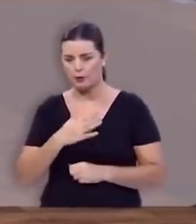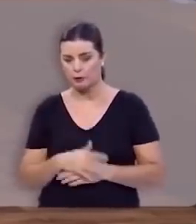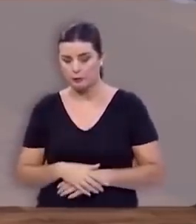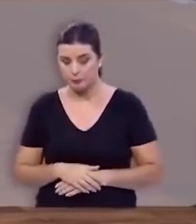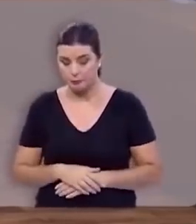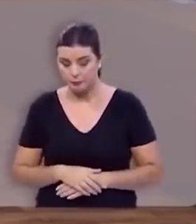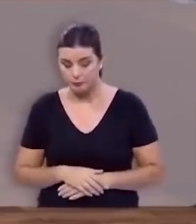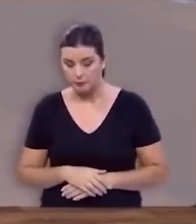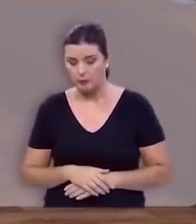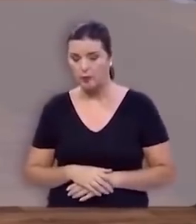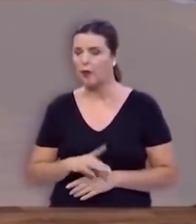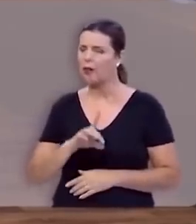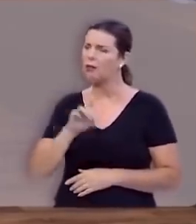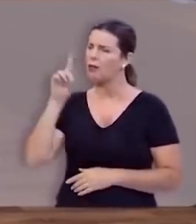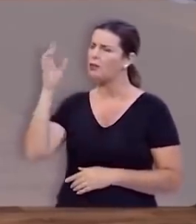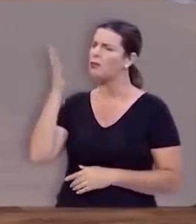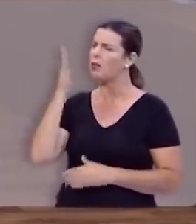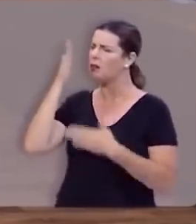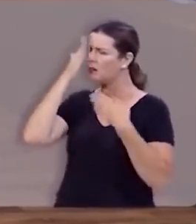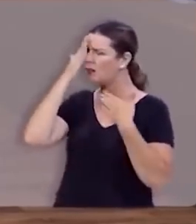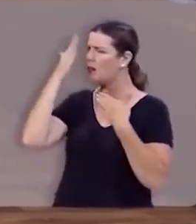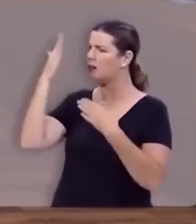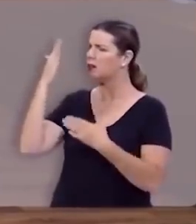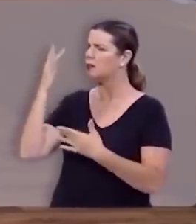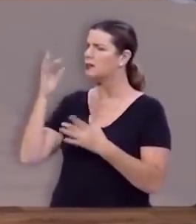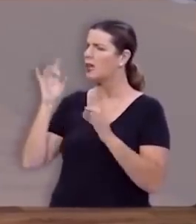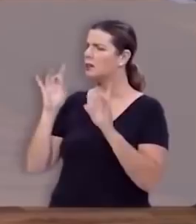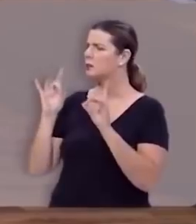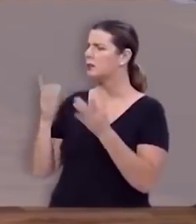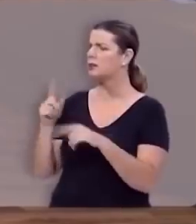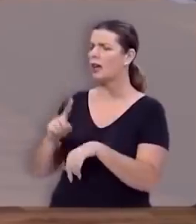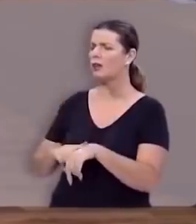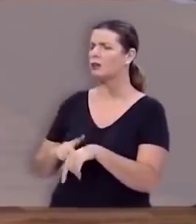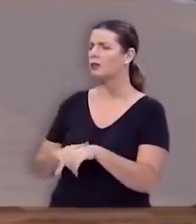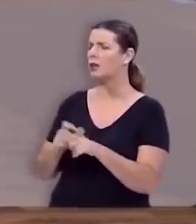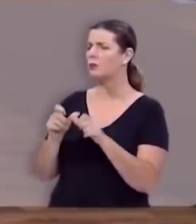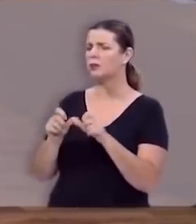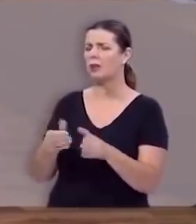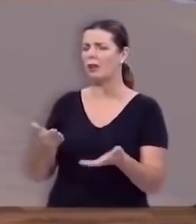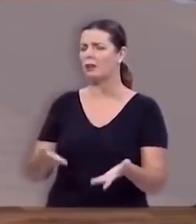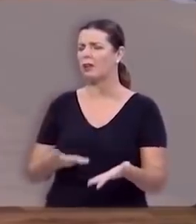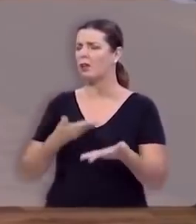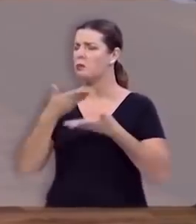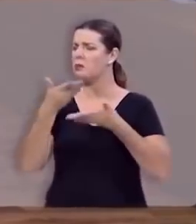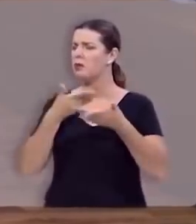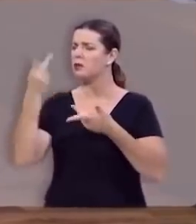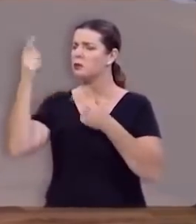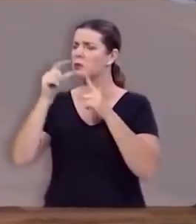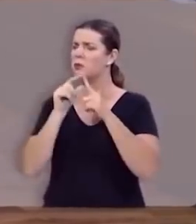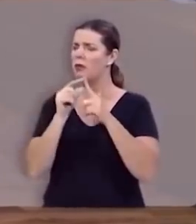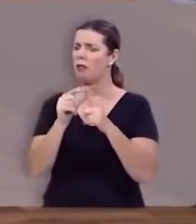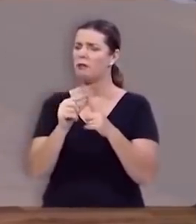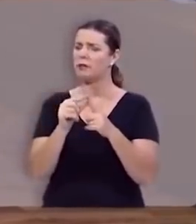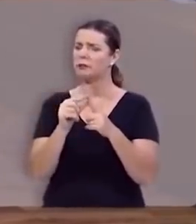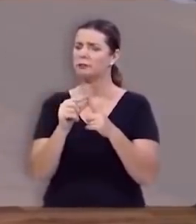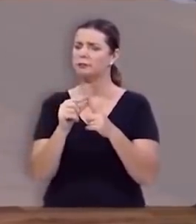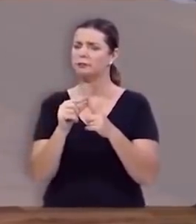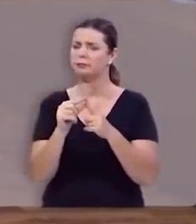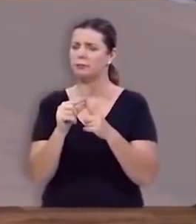momento. Deus, eu quero te agradecer o privilégio de estar aqui, compartilhando a tua palavra,